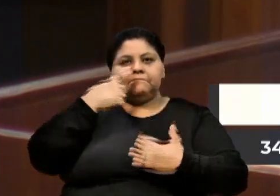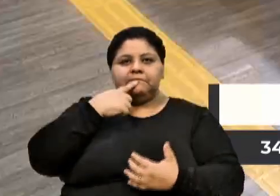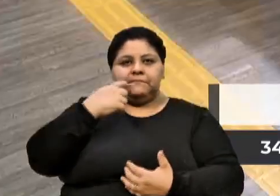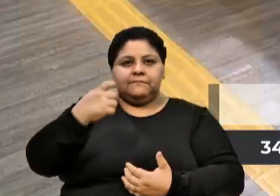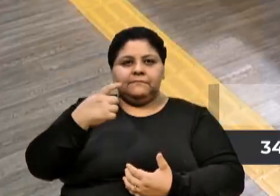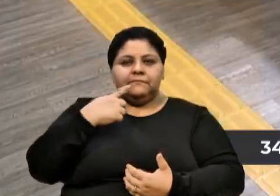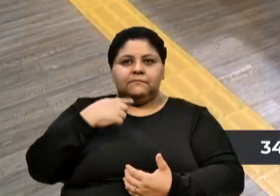Próximo, vereador, escrito.